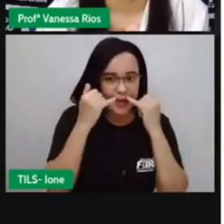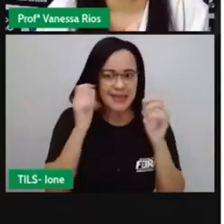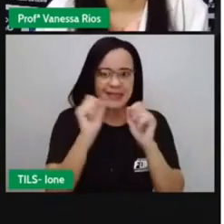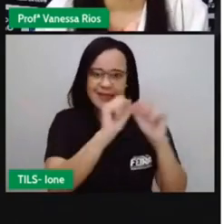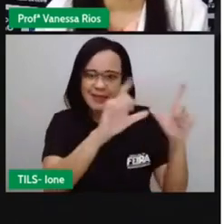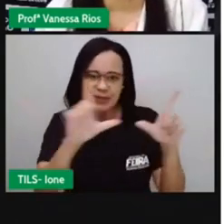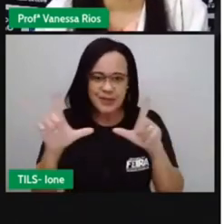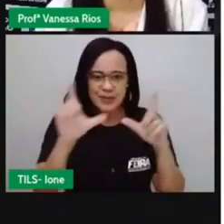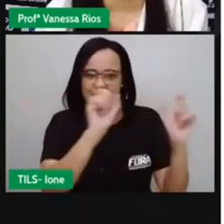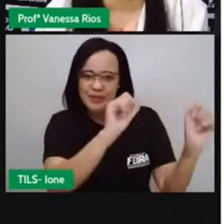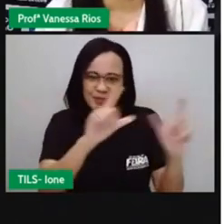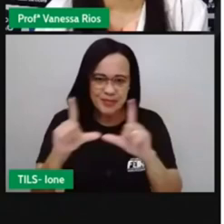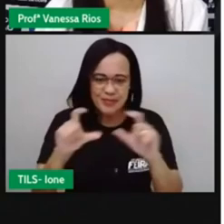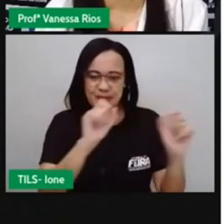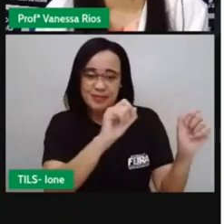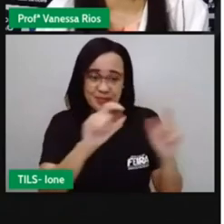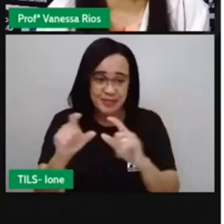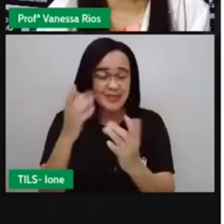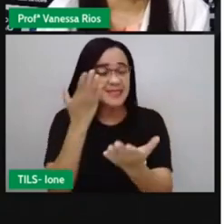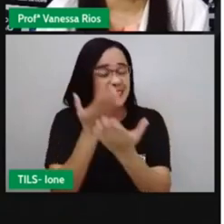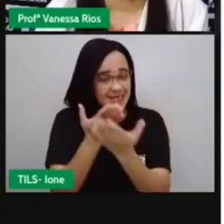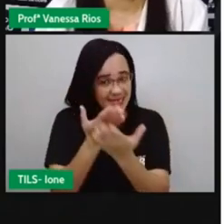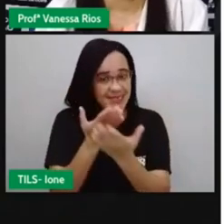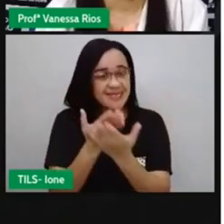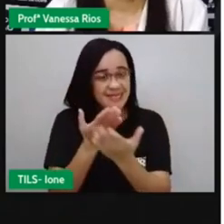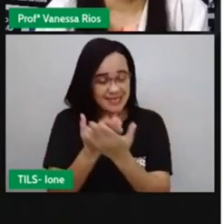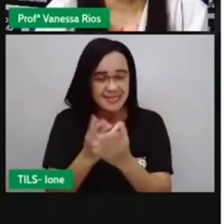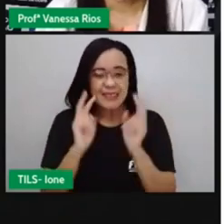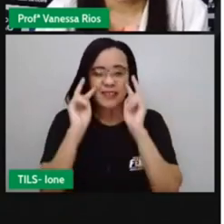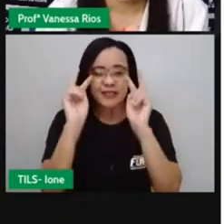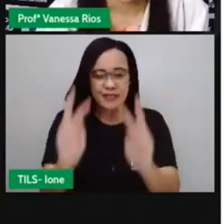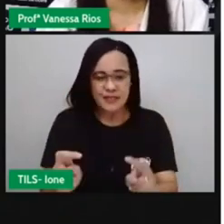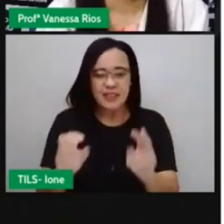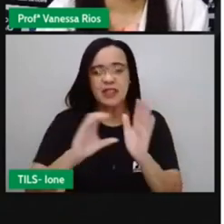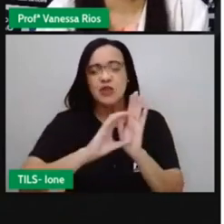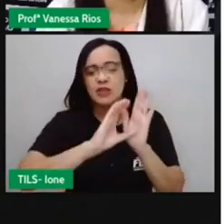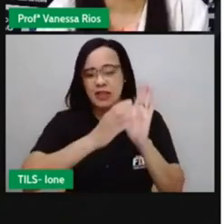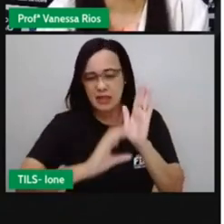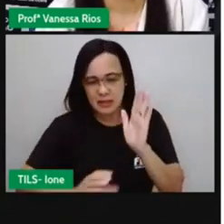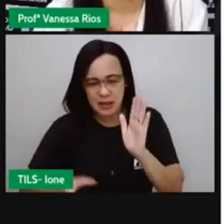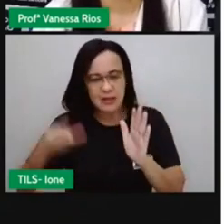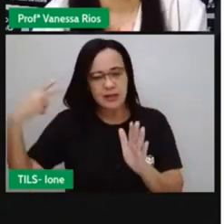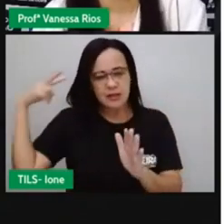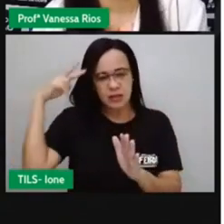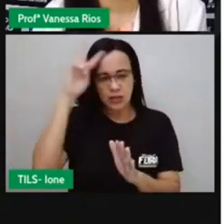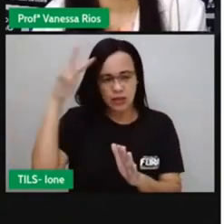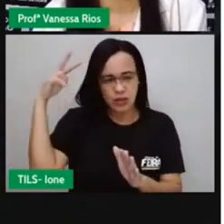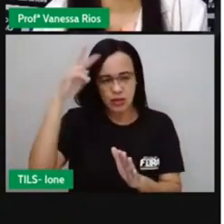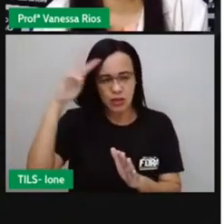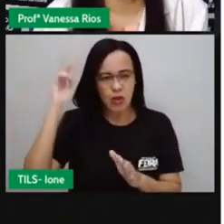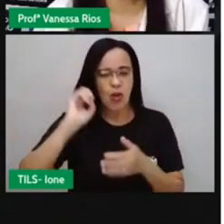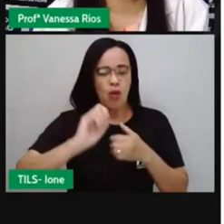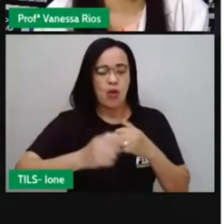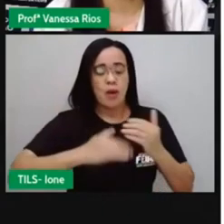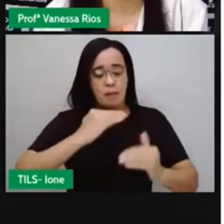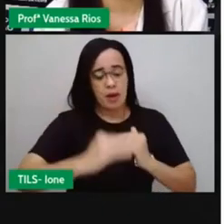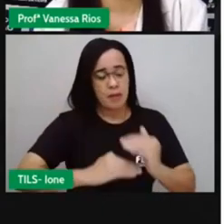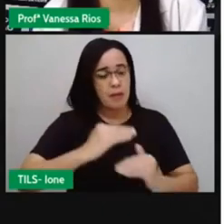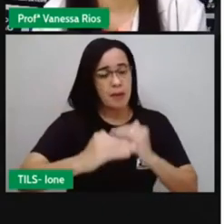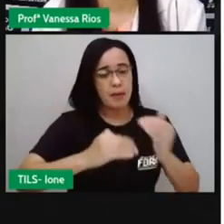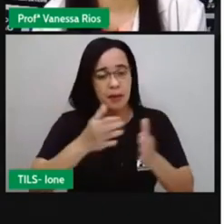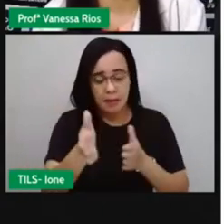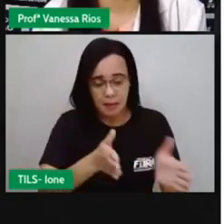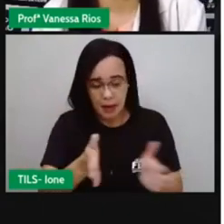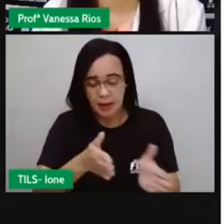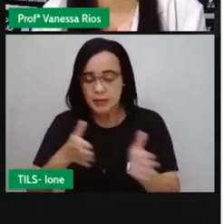observando as características históricas aí no decorrer do tempo que proporcionou para nós a